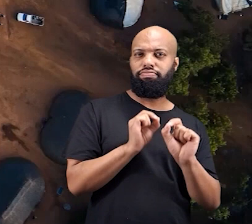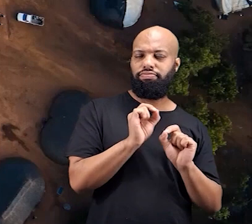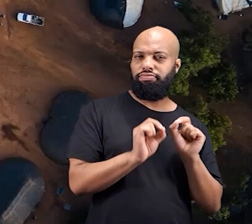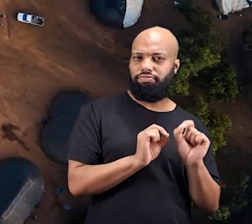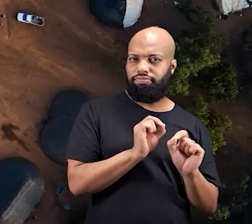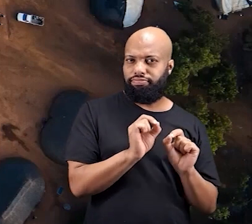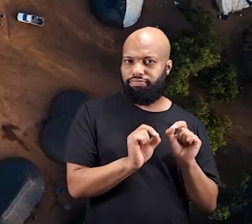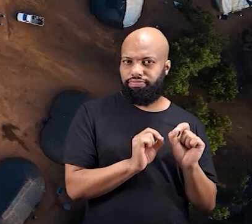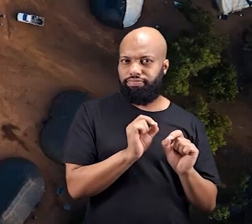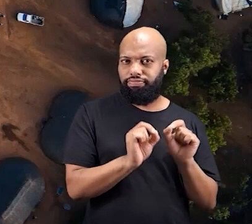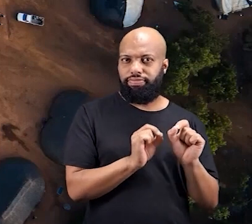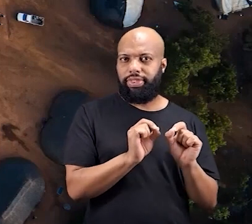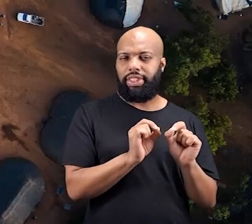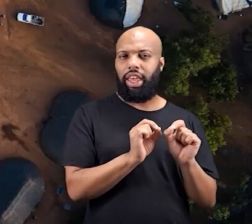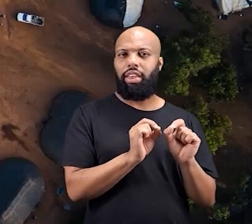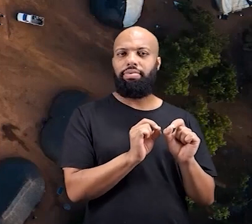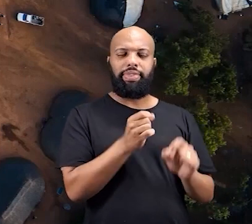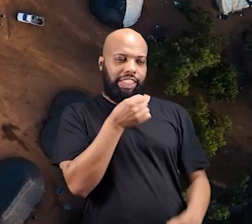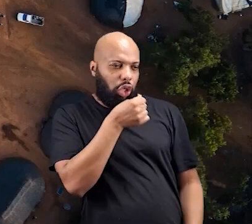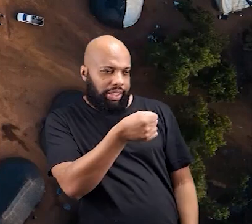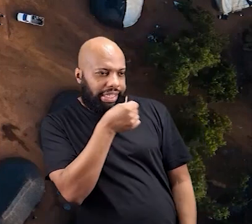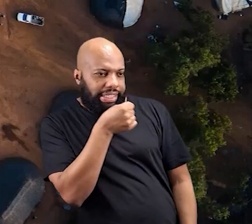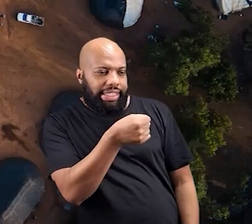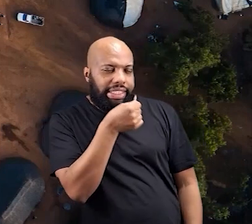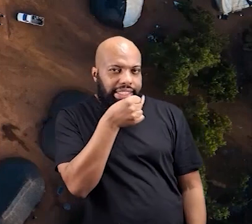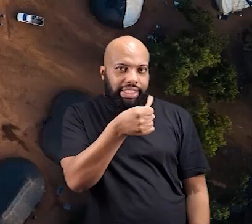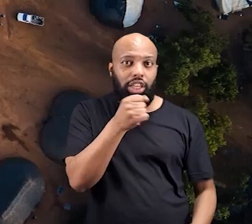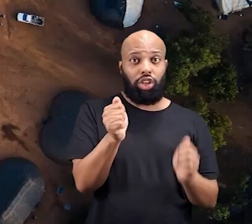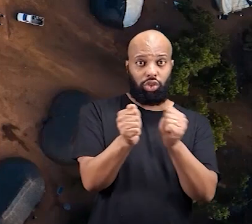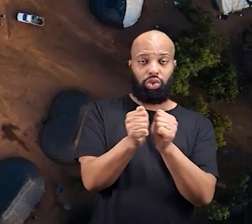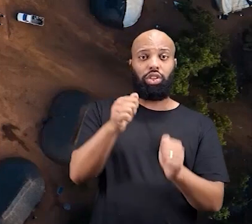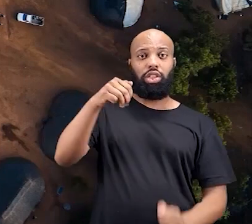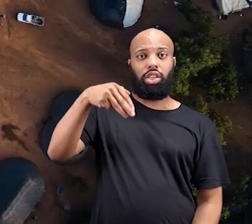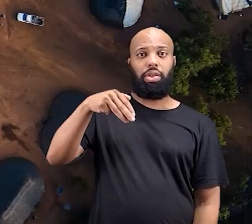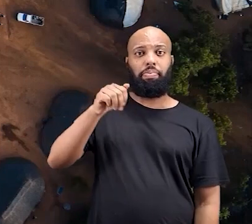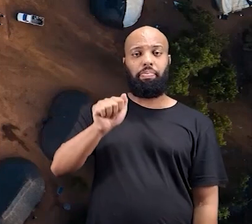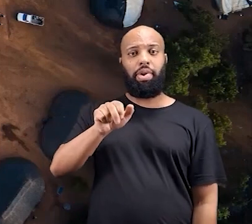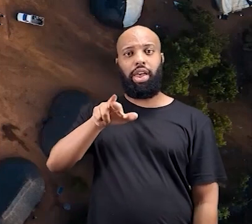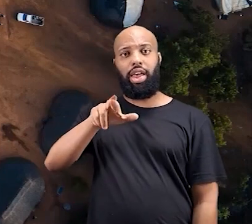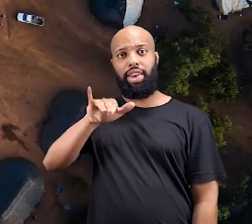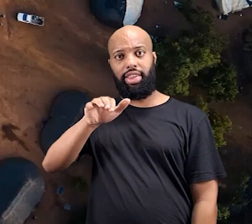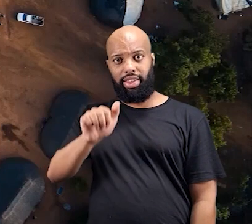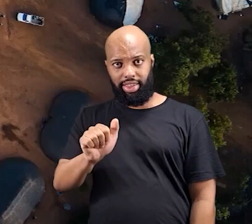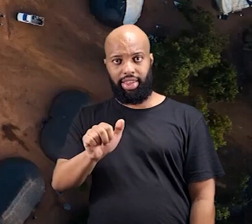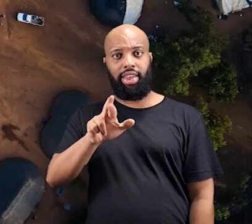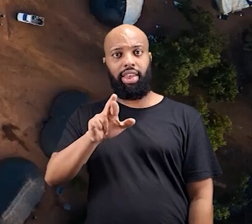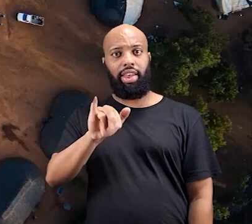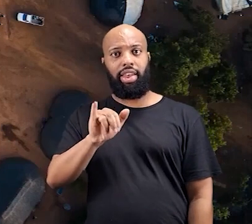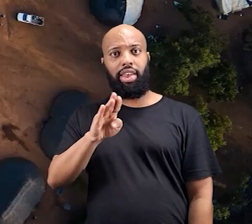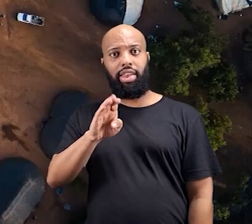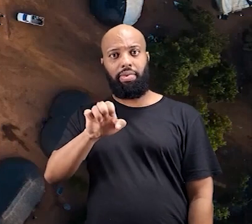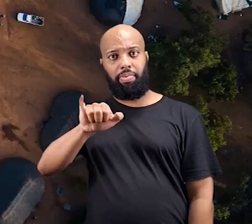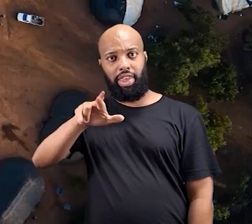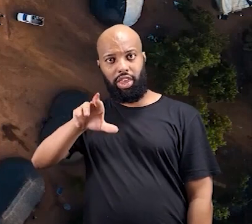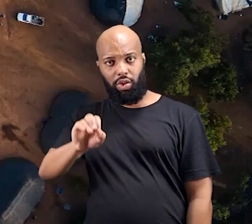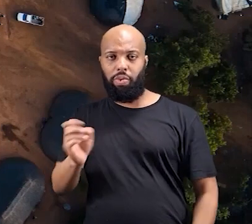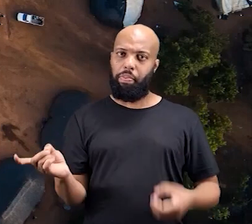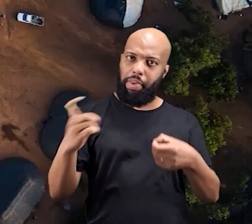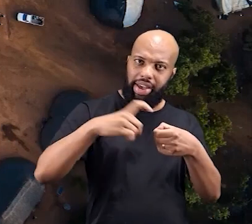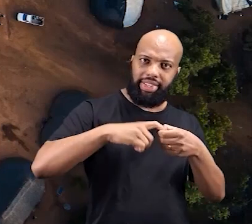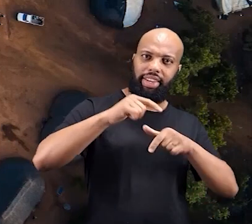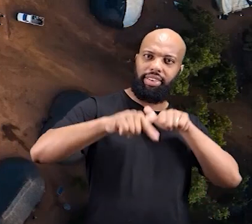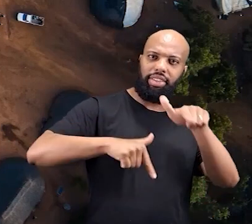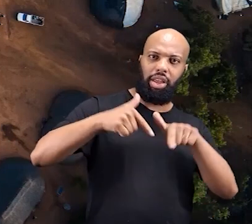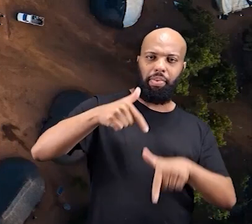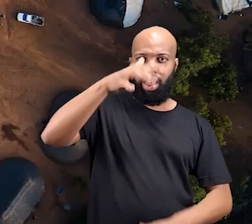apuração, toda a parte jornalística desse trabalho foi feito junto com a Maria Fernanda Ribeiro,